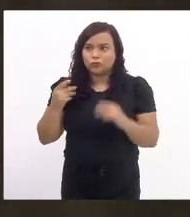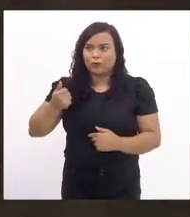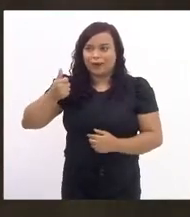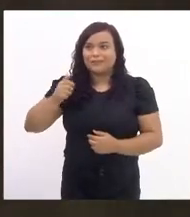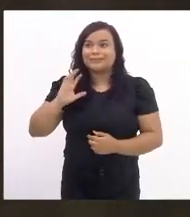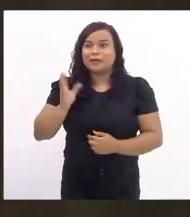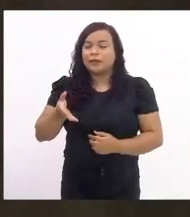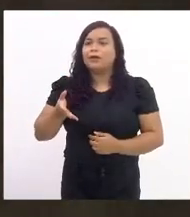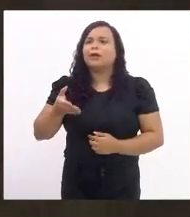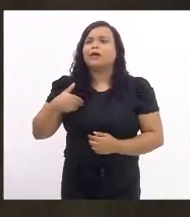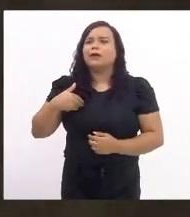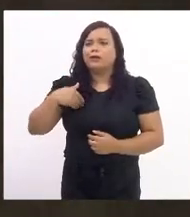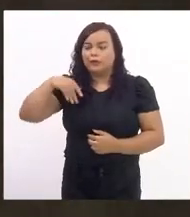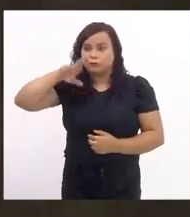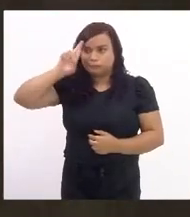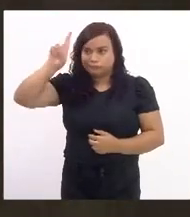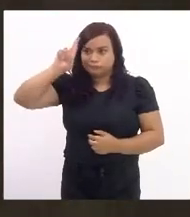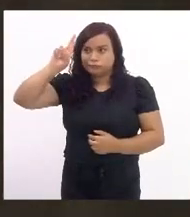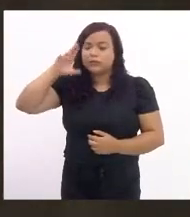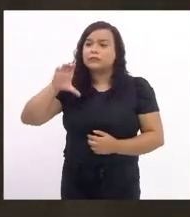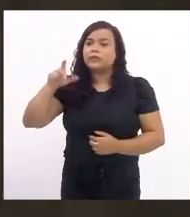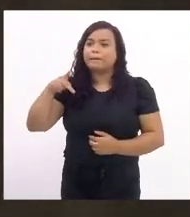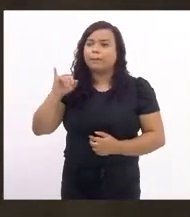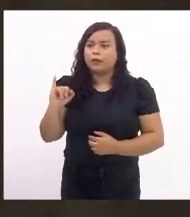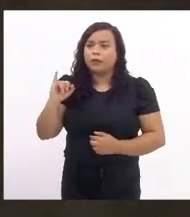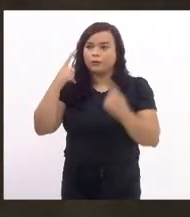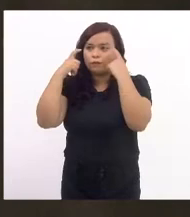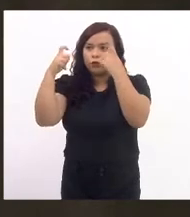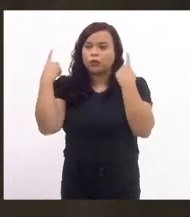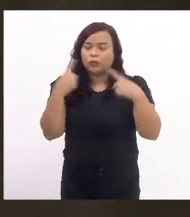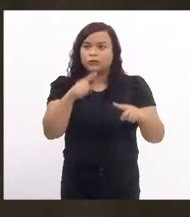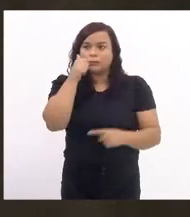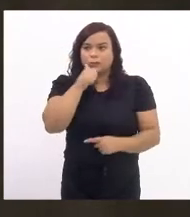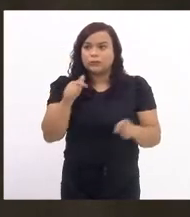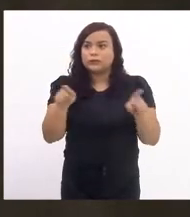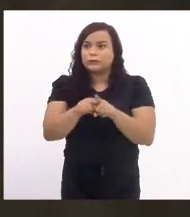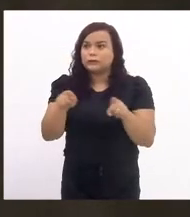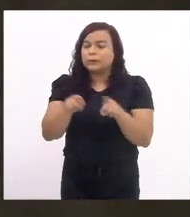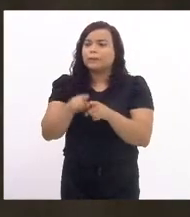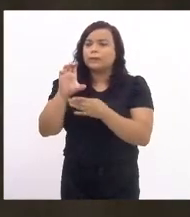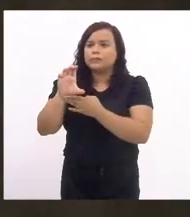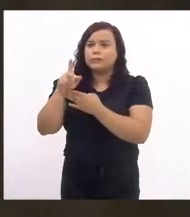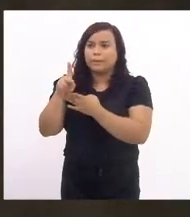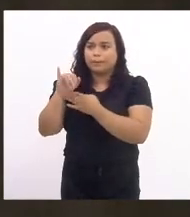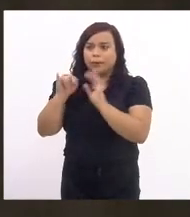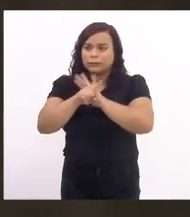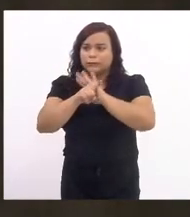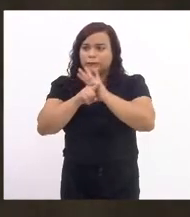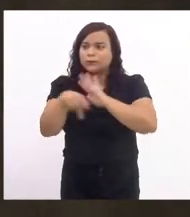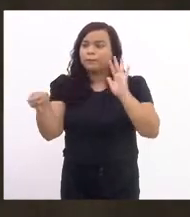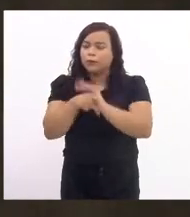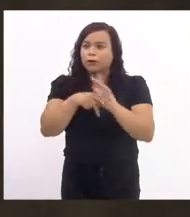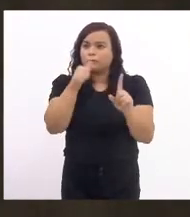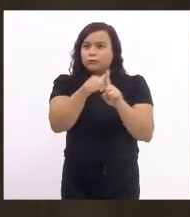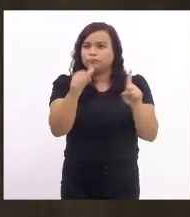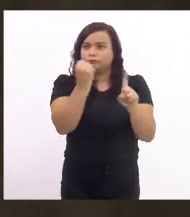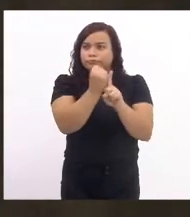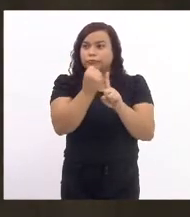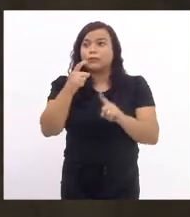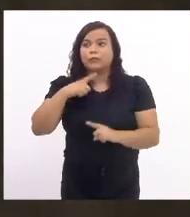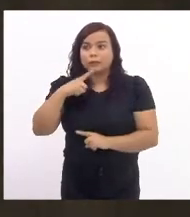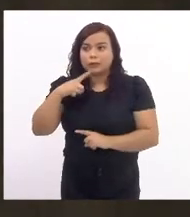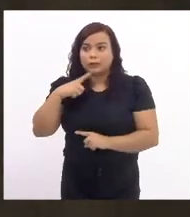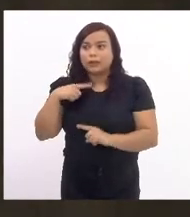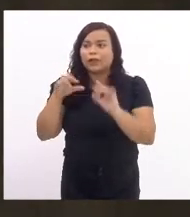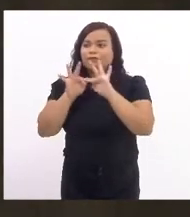CPI da violência contra a mulher, quanto a CPI do feminicídio. E há um lema